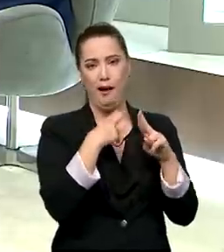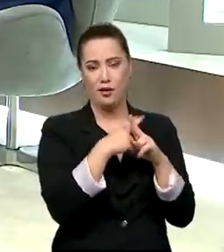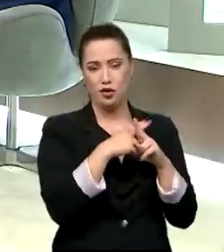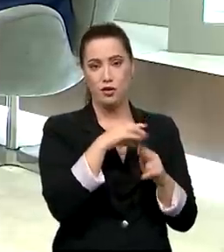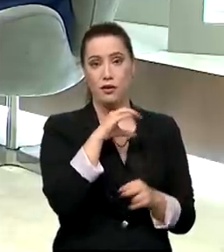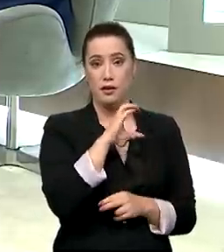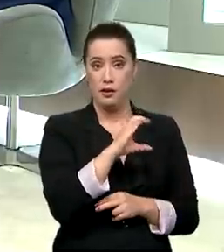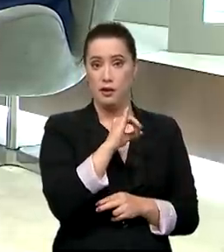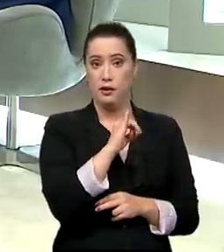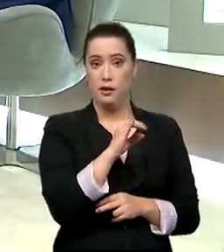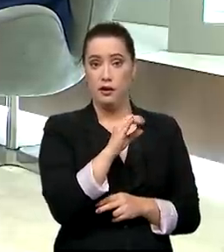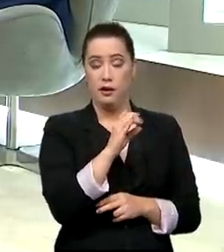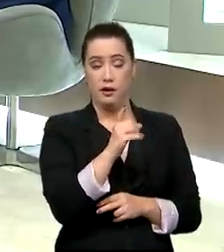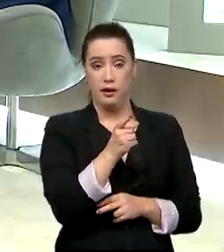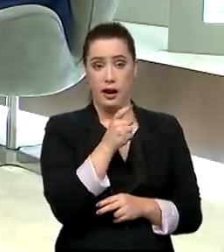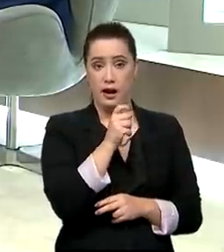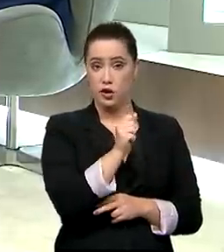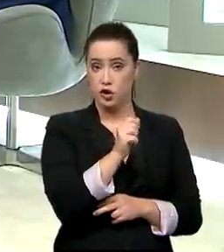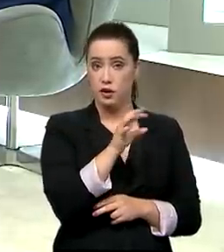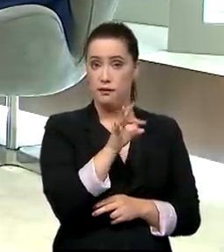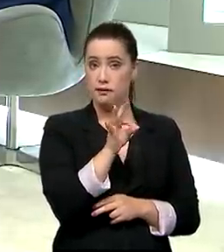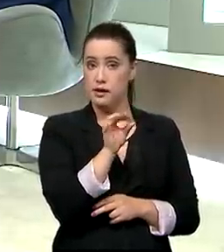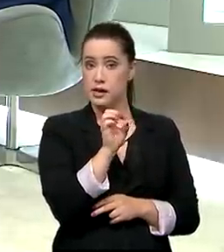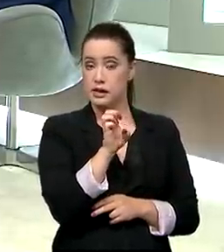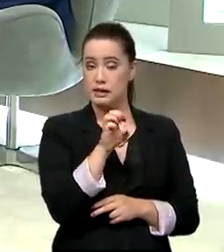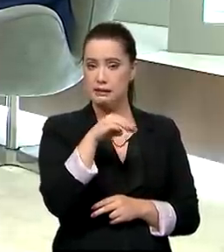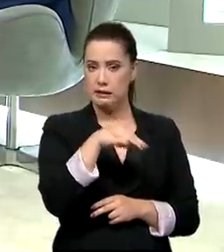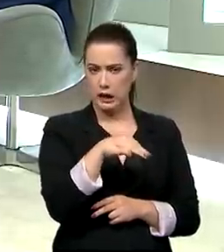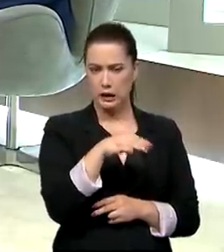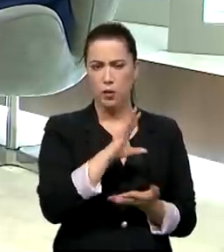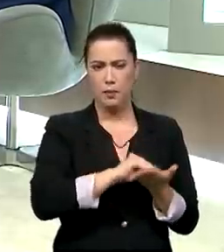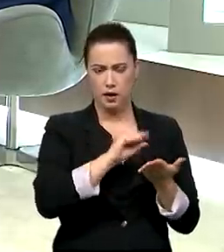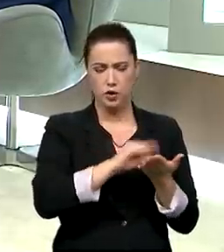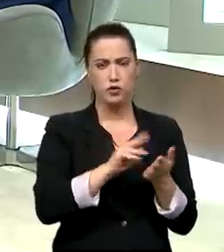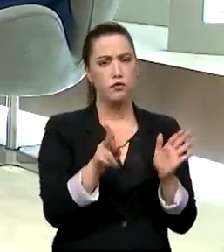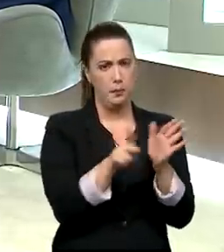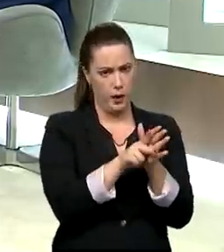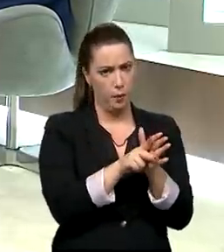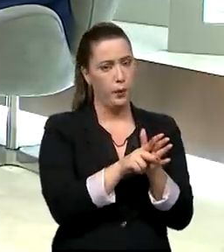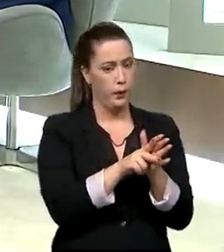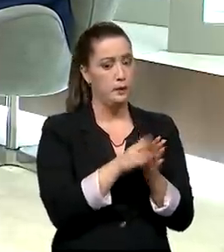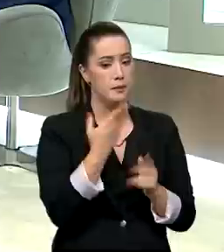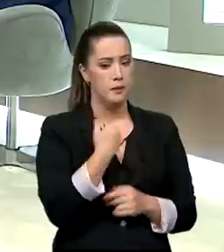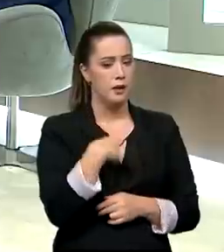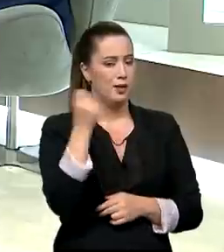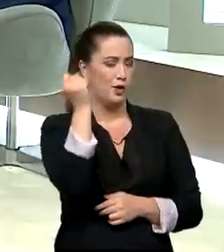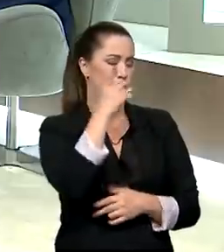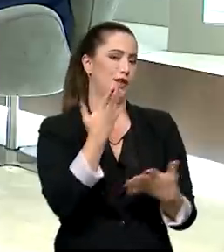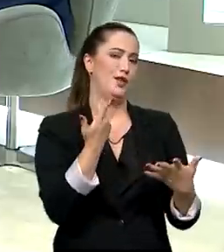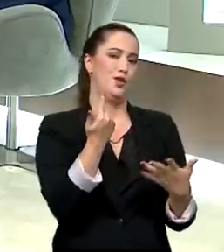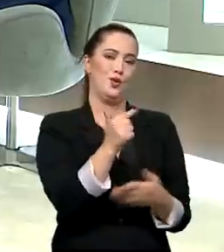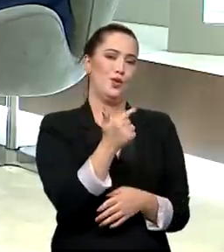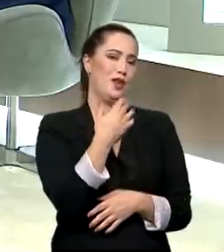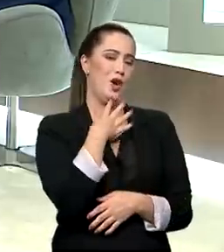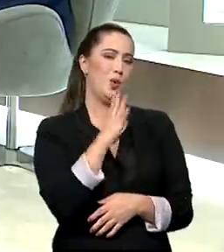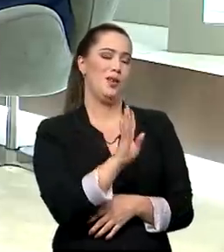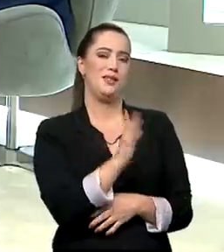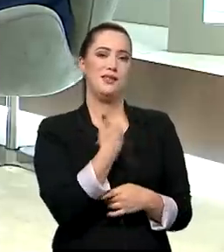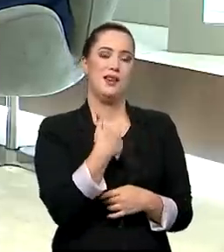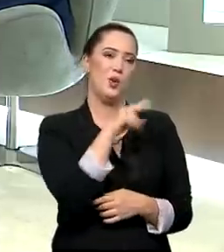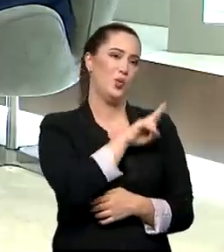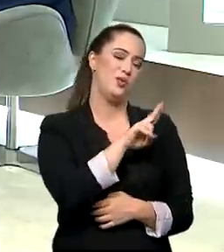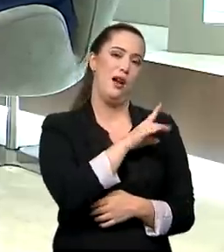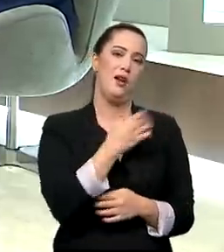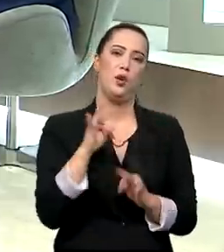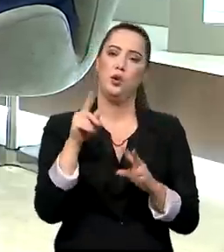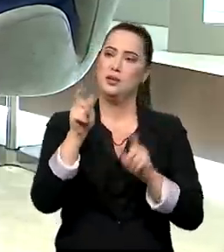109 milhões de pessoas já tem a conta. Então, é muito difícil até você não... A metade da população